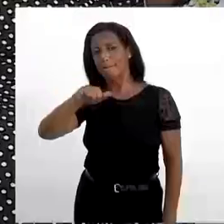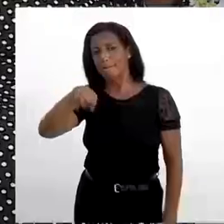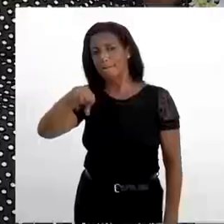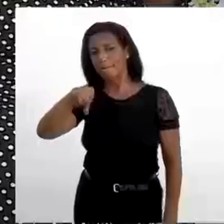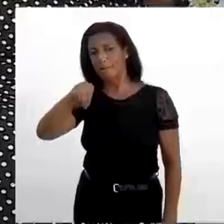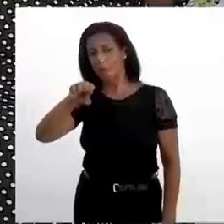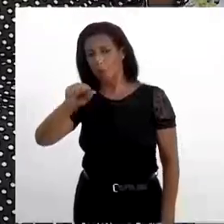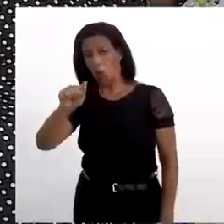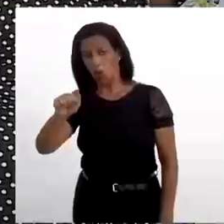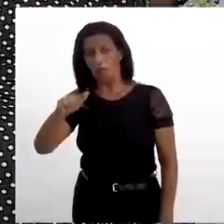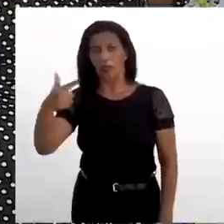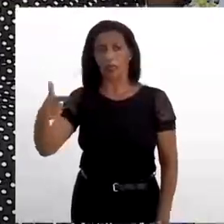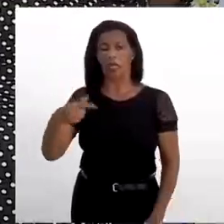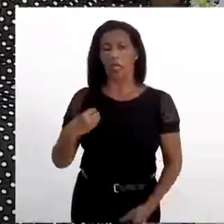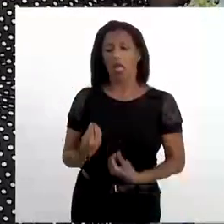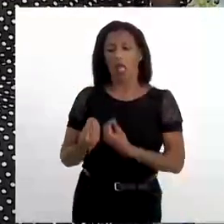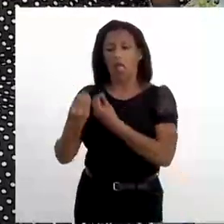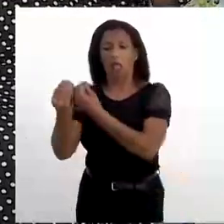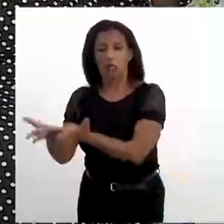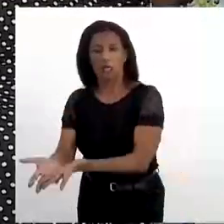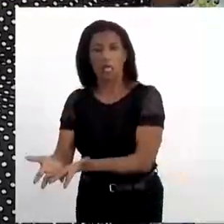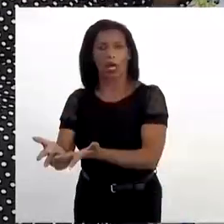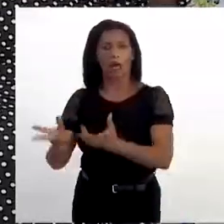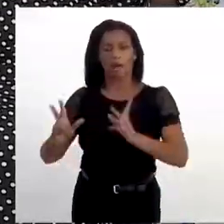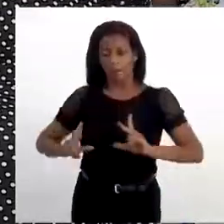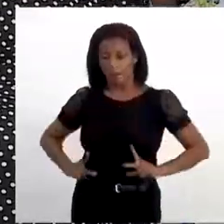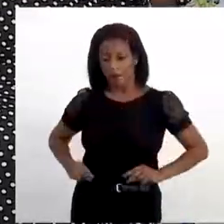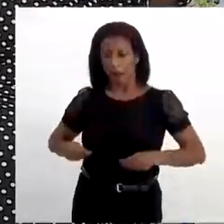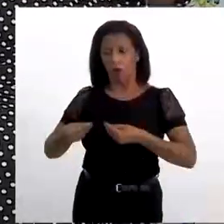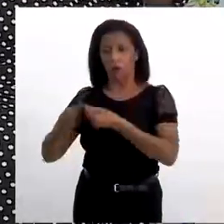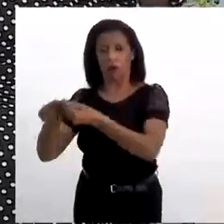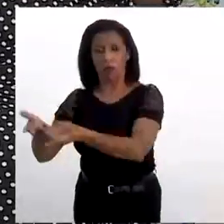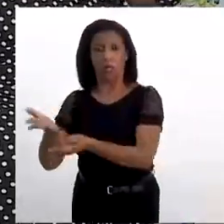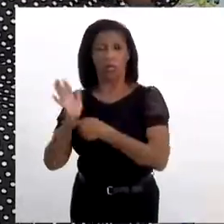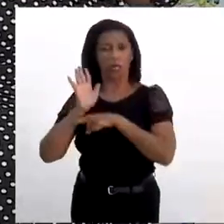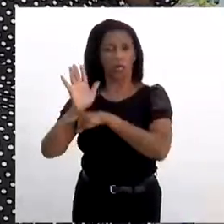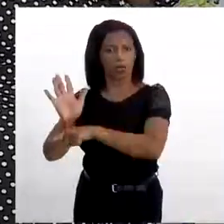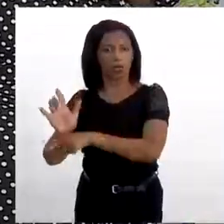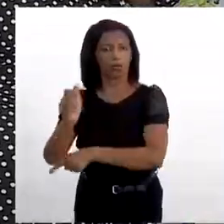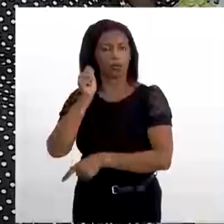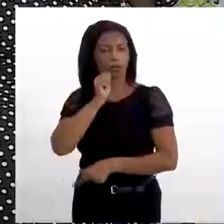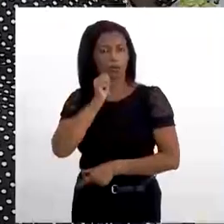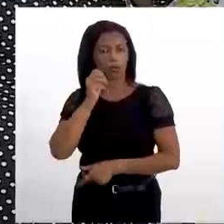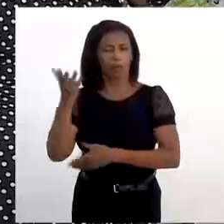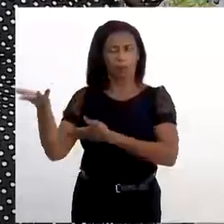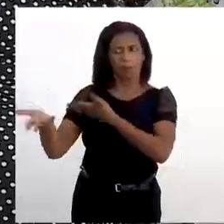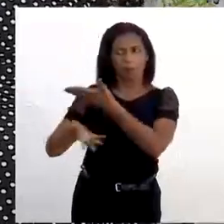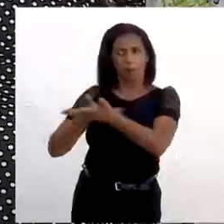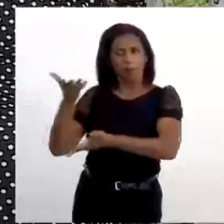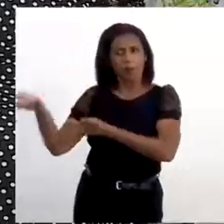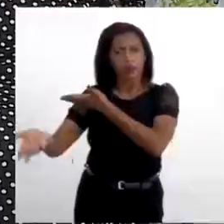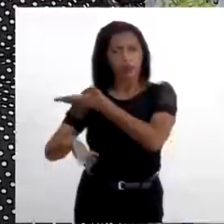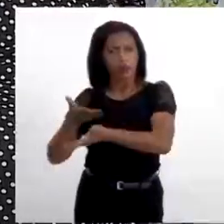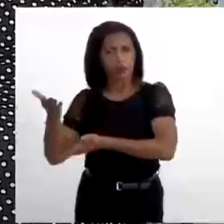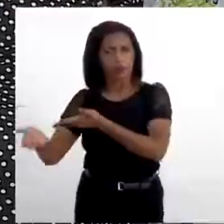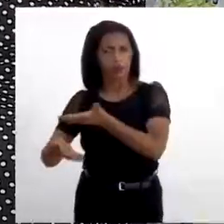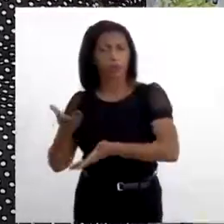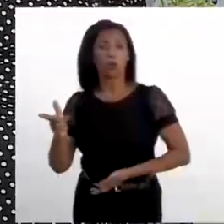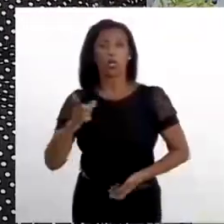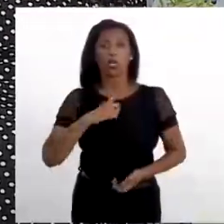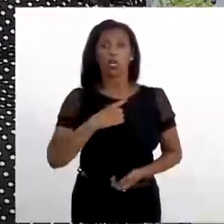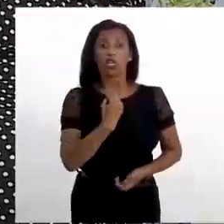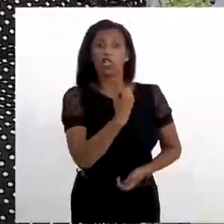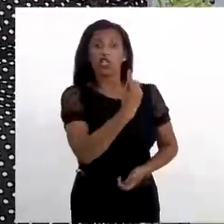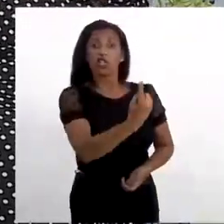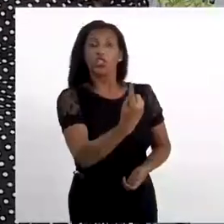acolhe aquelas mulheres da Vila Mimosa, as crianças, levando fralda, levando pro hospital. E estava participando uma pessoa da